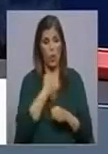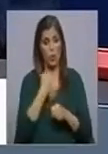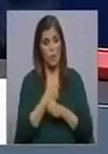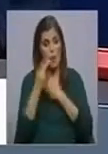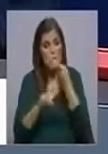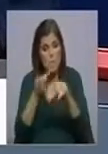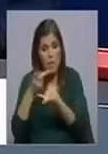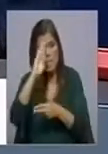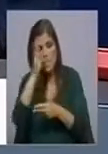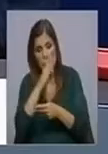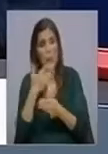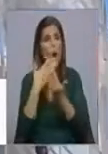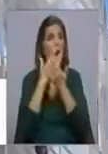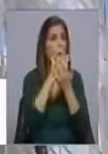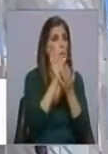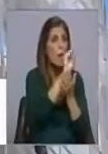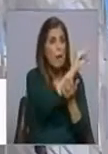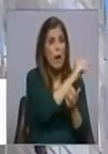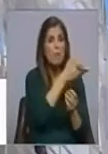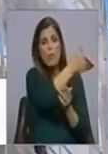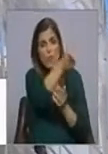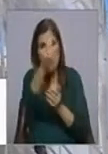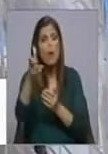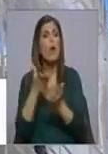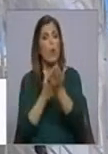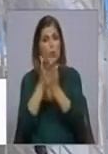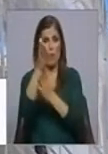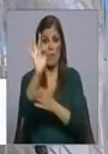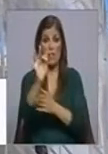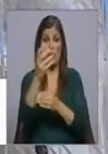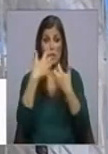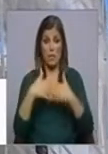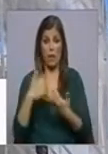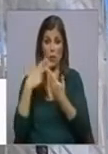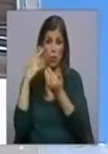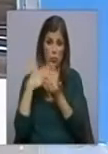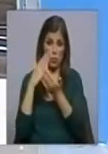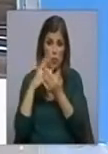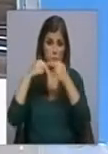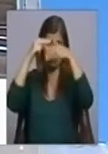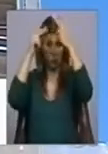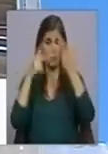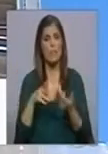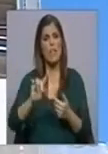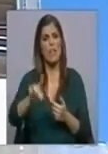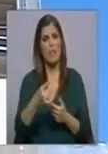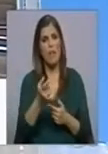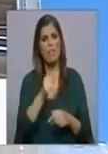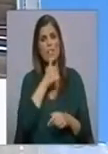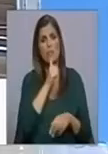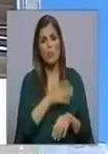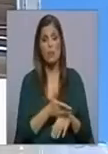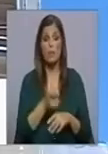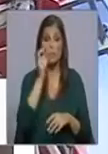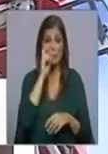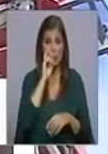identificação de novas obras vai continuar. Para a Federação dos Sindicatos da Construção Civil, deviam ter sido tomadas medidas para